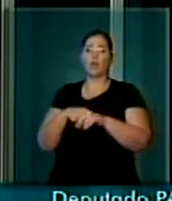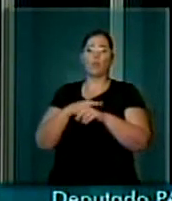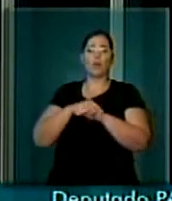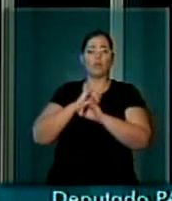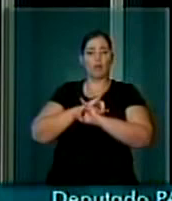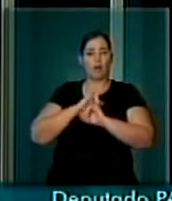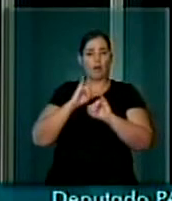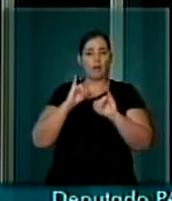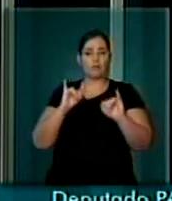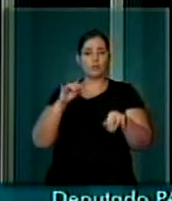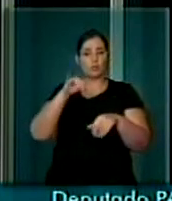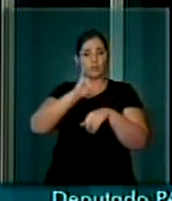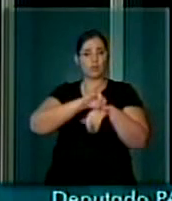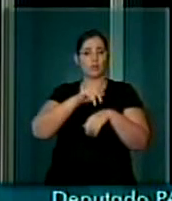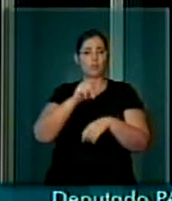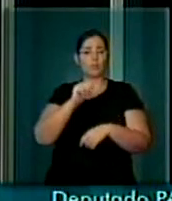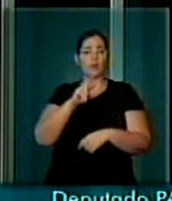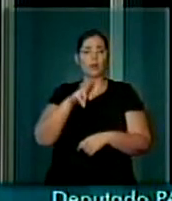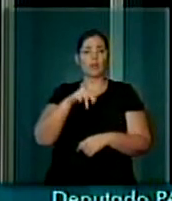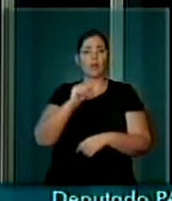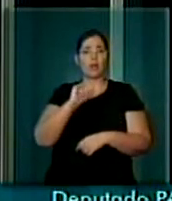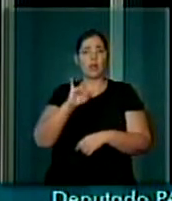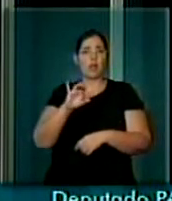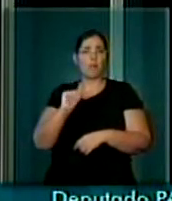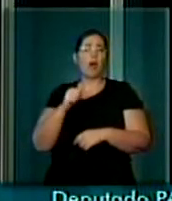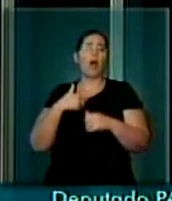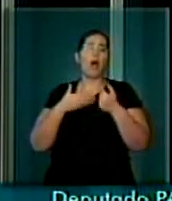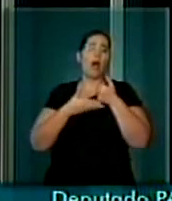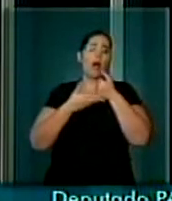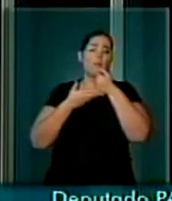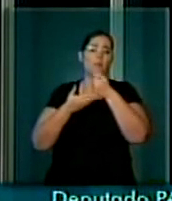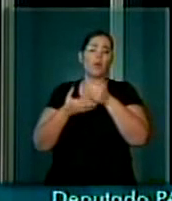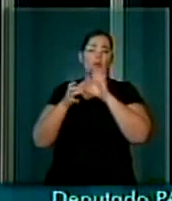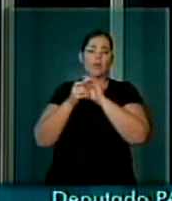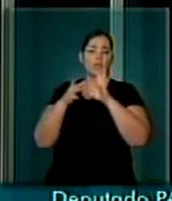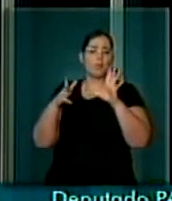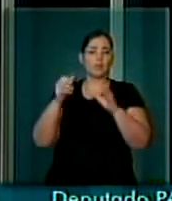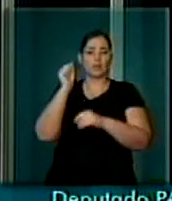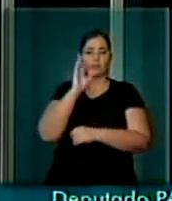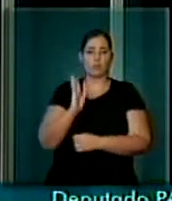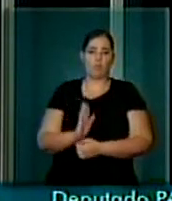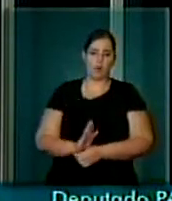em Parnaíba o seu apoio a independência do Brasil